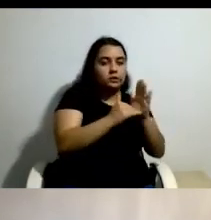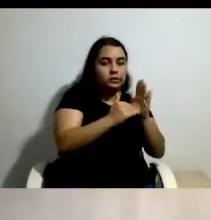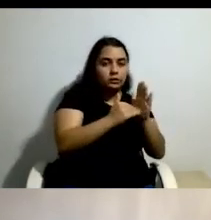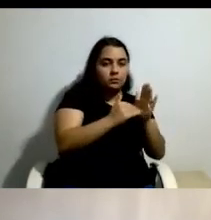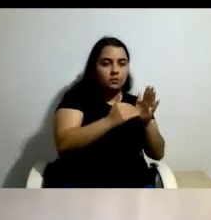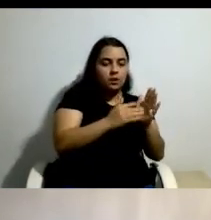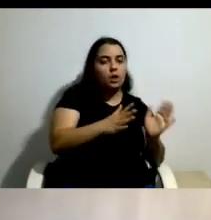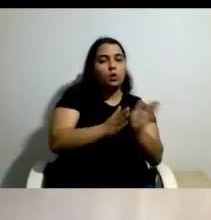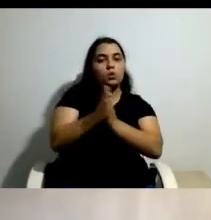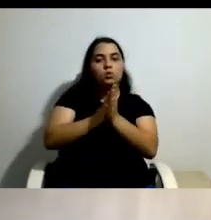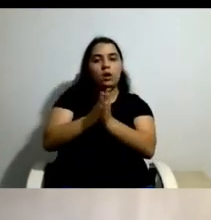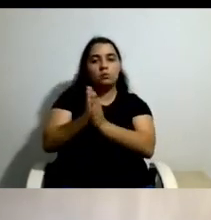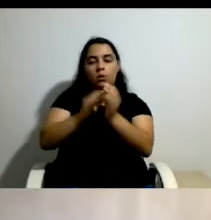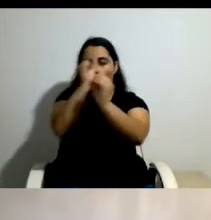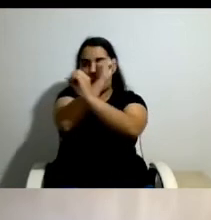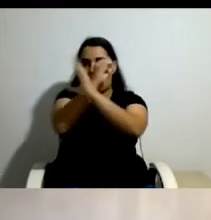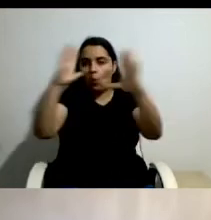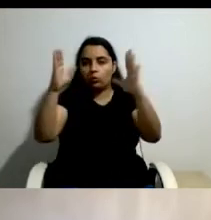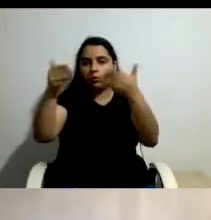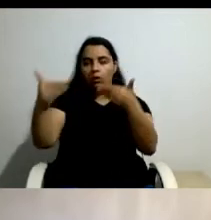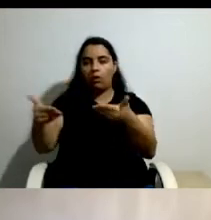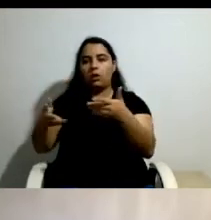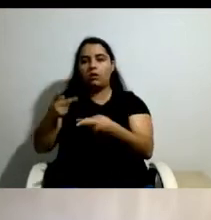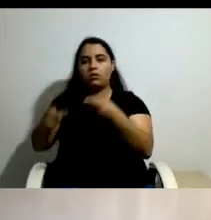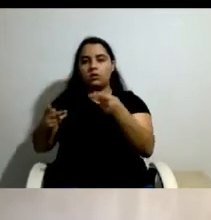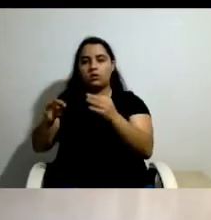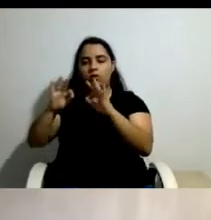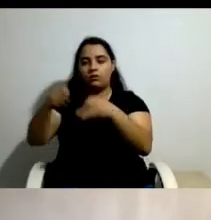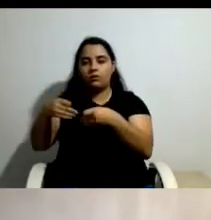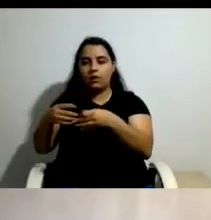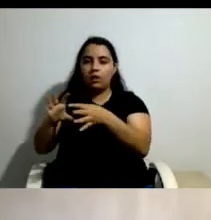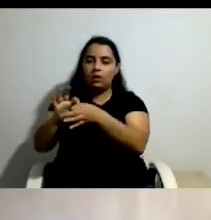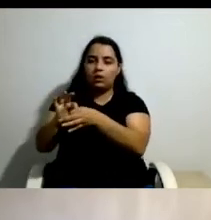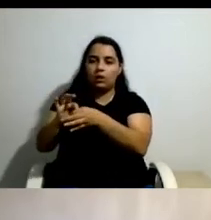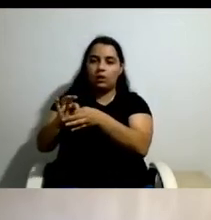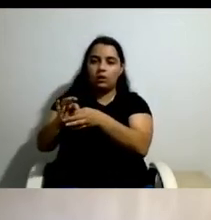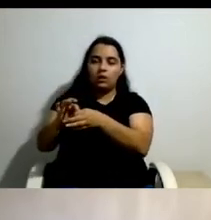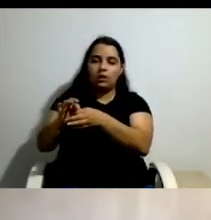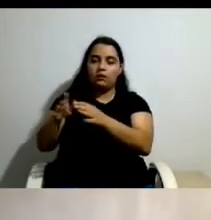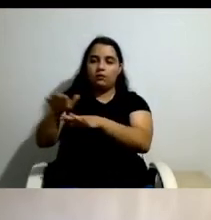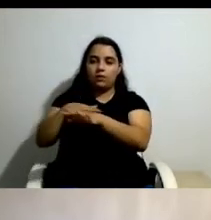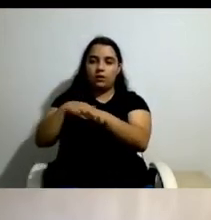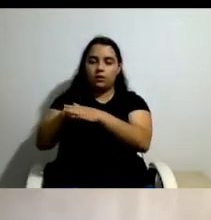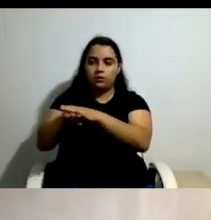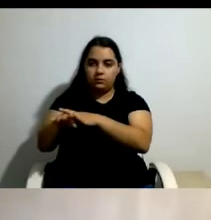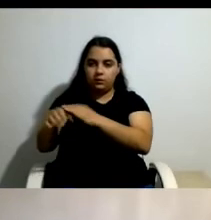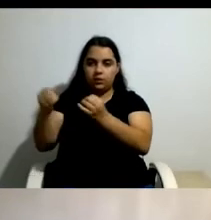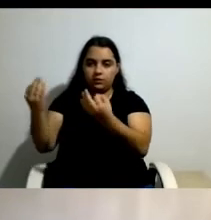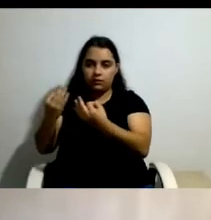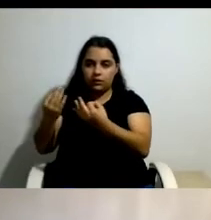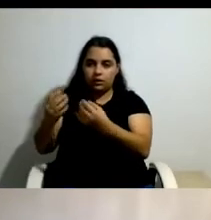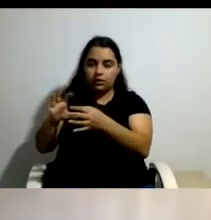nomeadamente, sobre os graus de execução física e financeira do projeto, nem sobre a sua eficiência e eficácia,